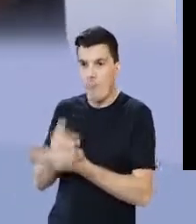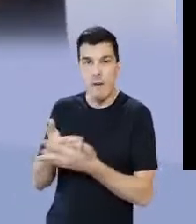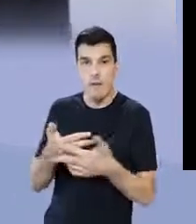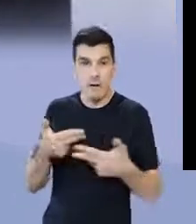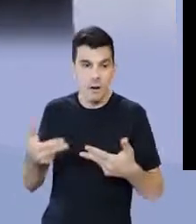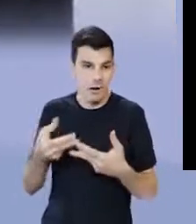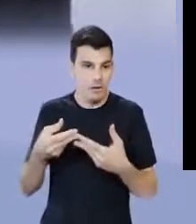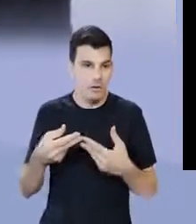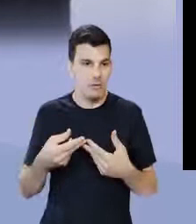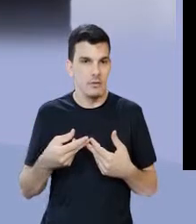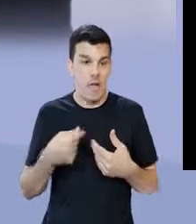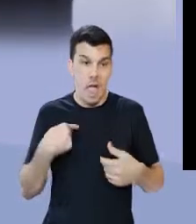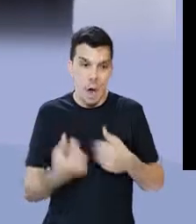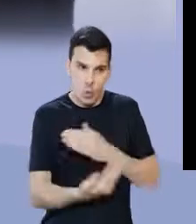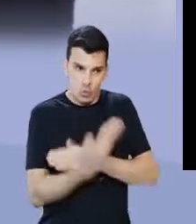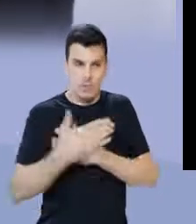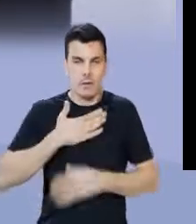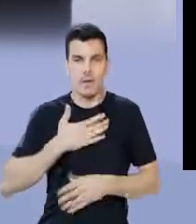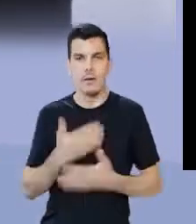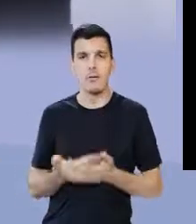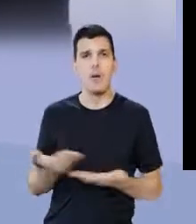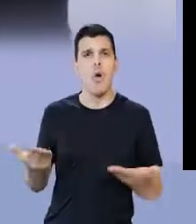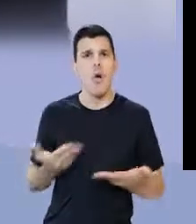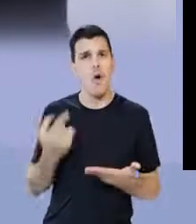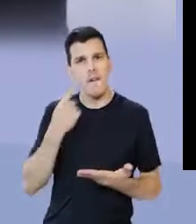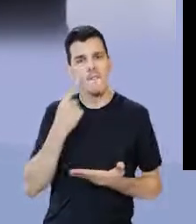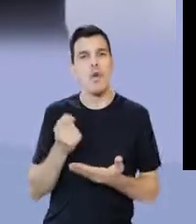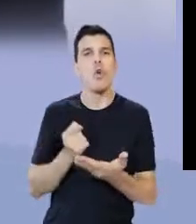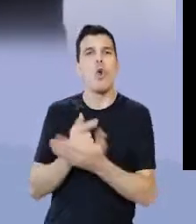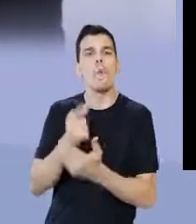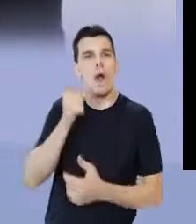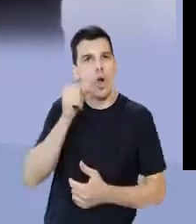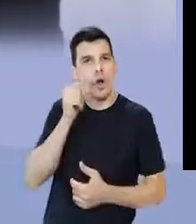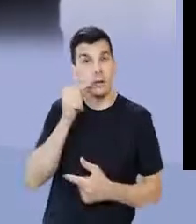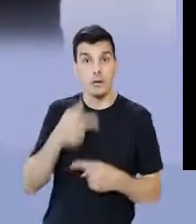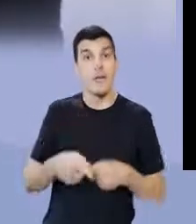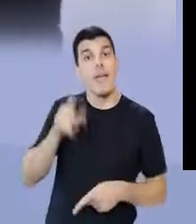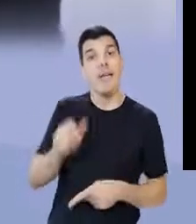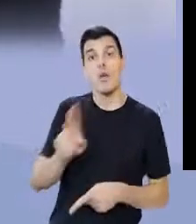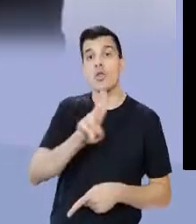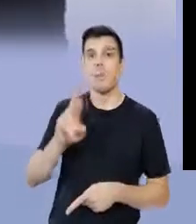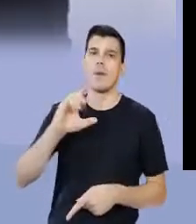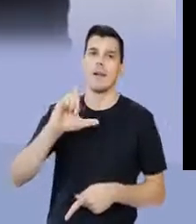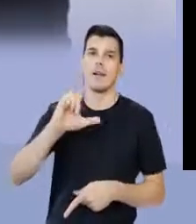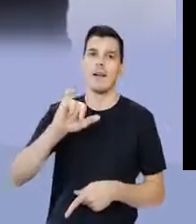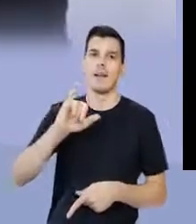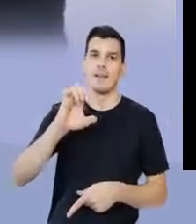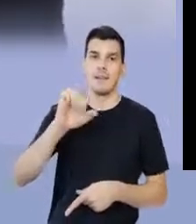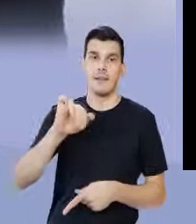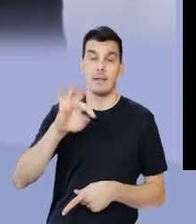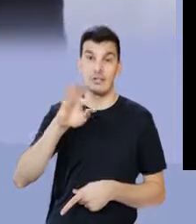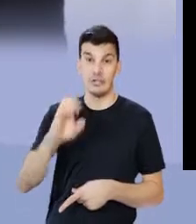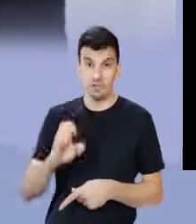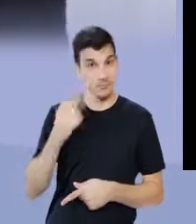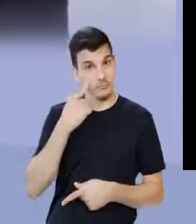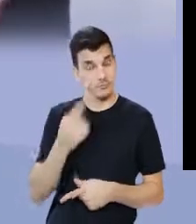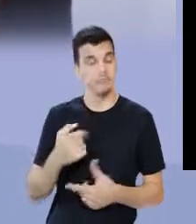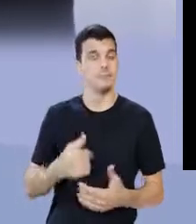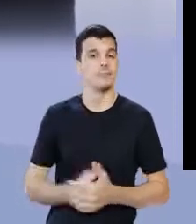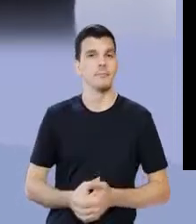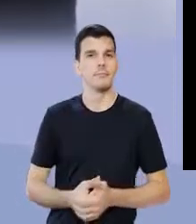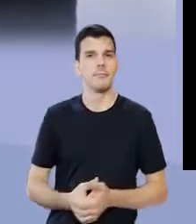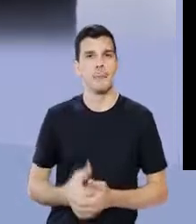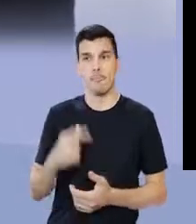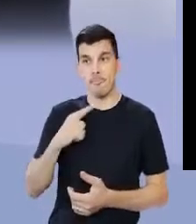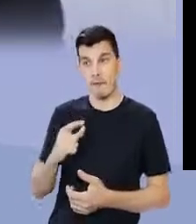comprava a sua proteção. Hoje, quando você compra de uma loja, você vira o quê? Um cliente. Surgia a ideia do